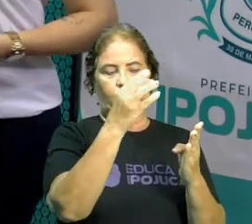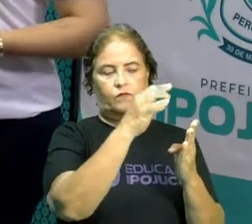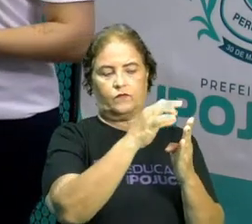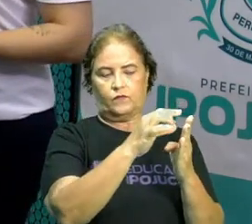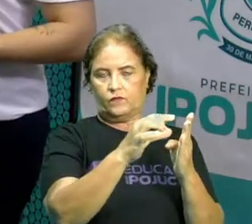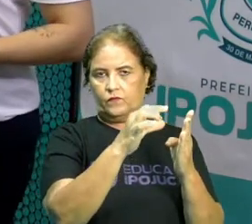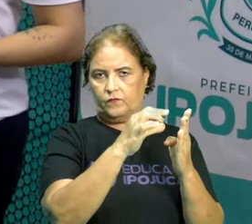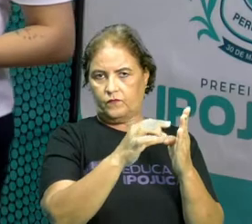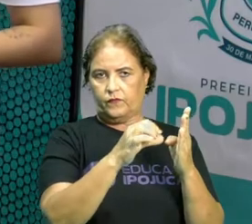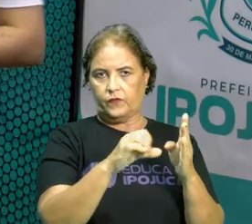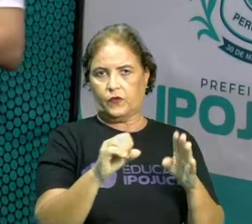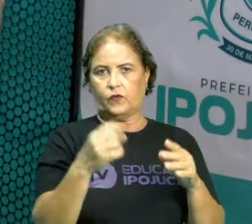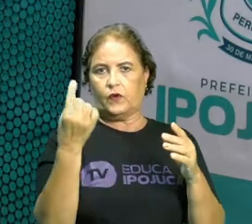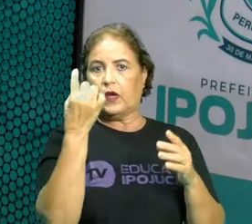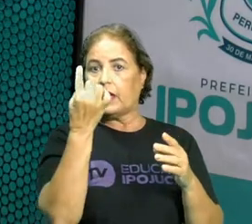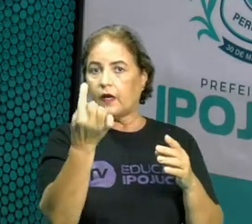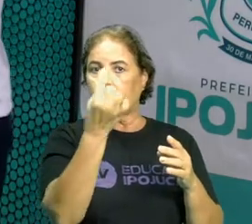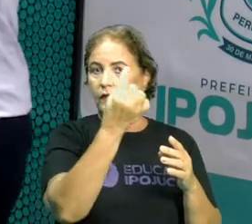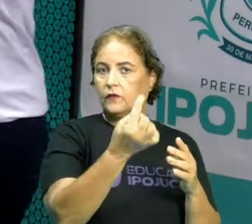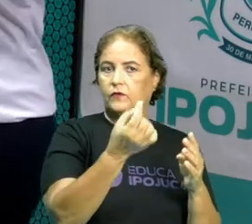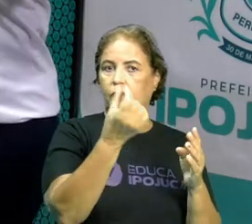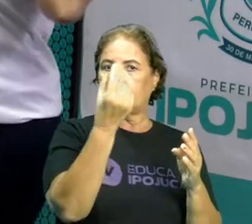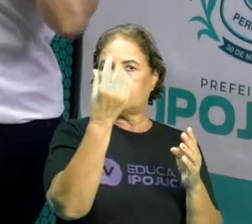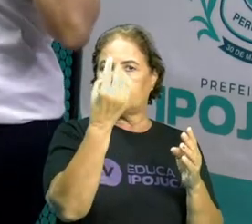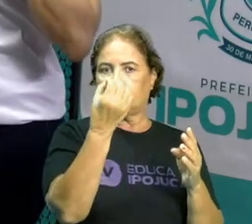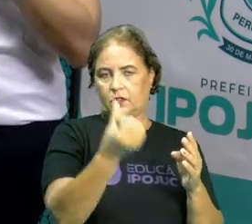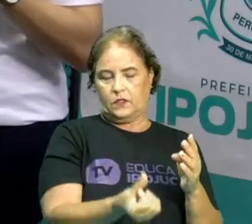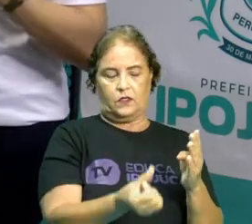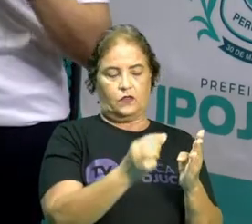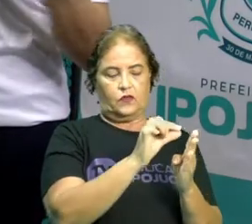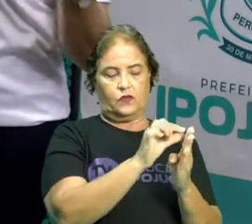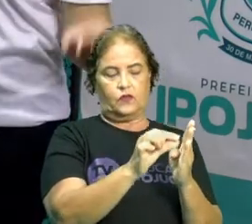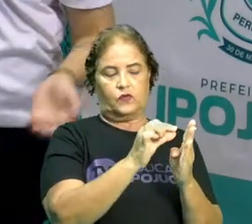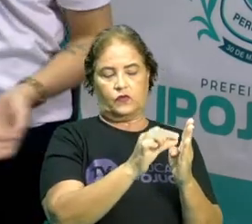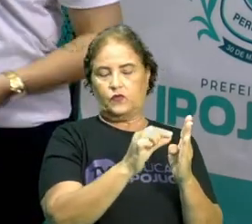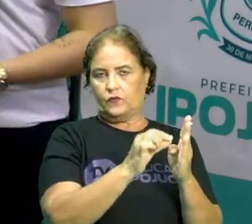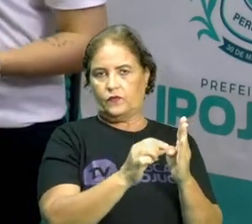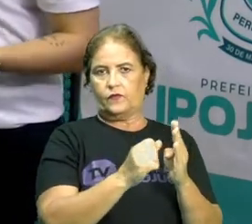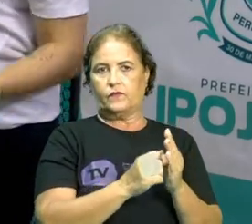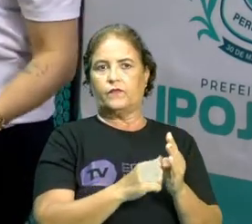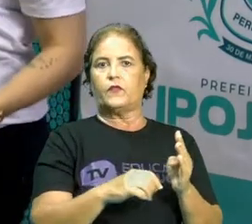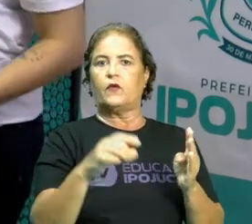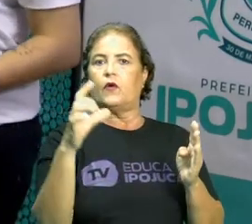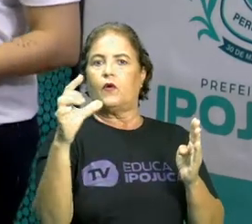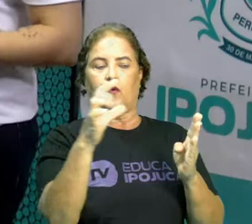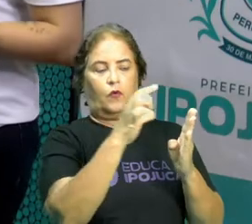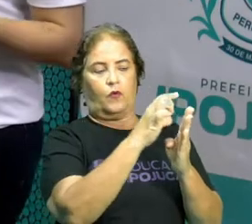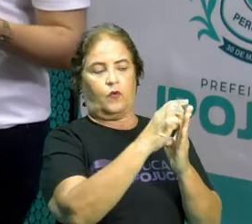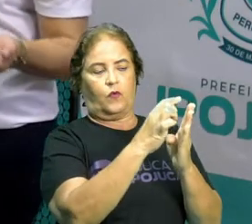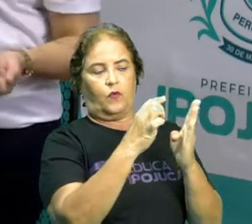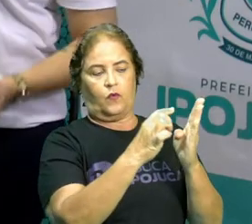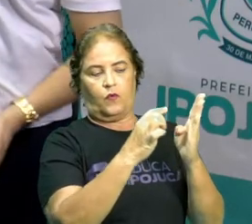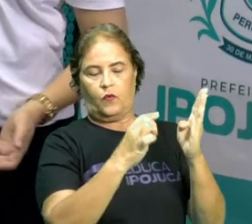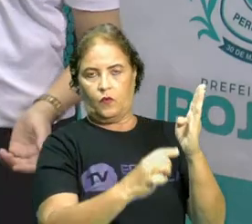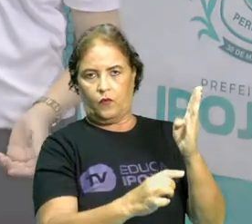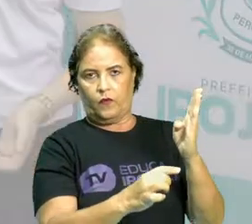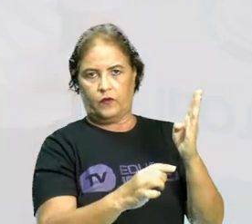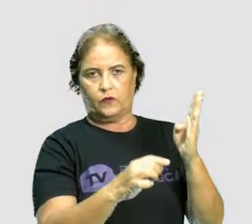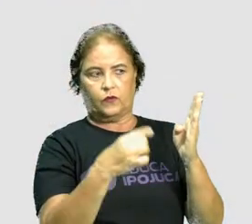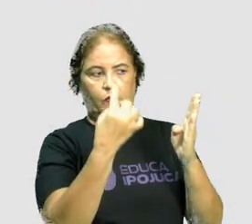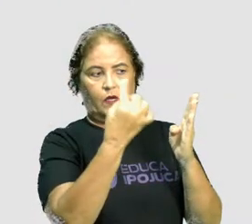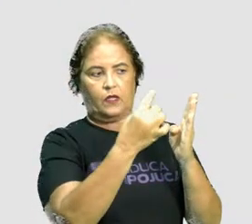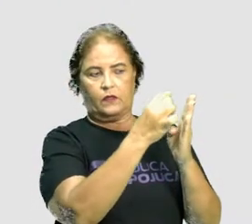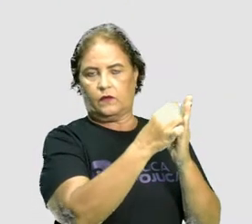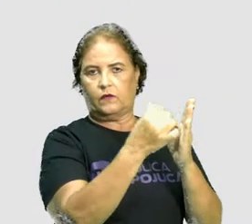com seis versos. Pode ser narrado em uma linguagem coloquial. Deve apresentar um título.